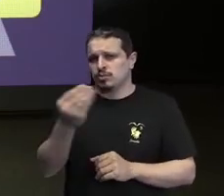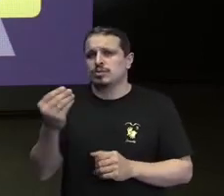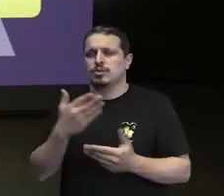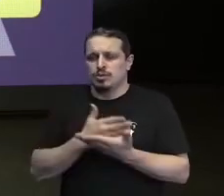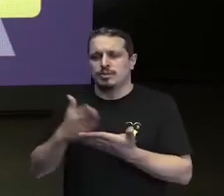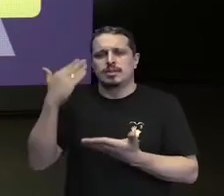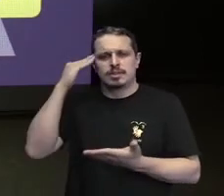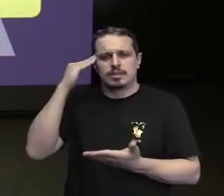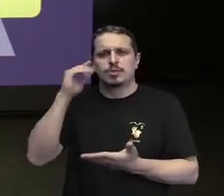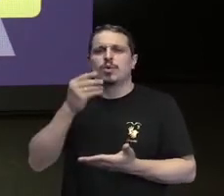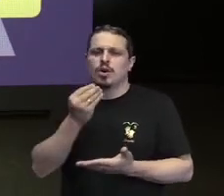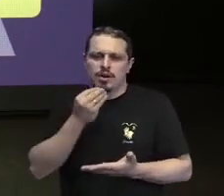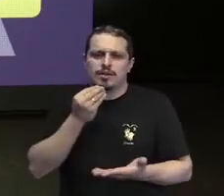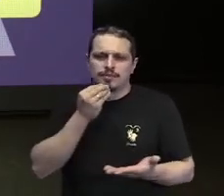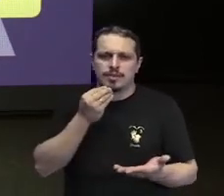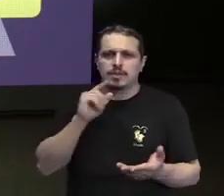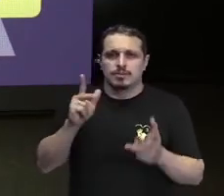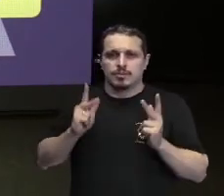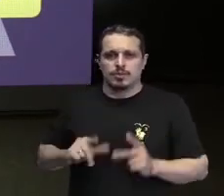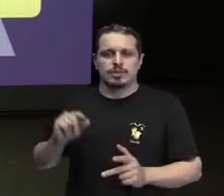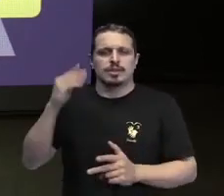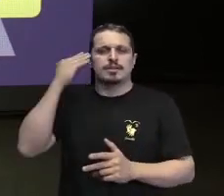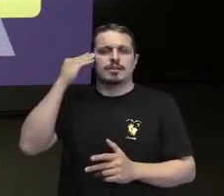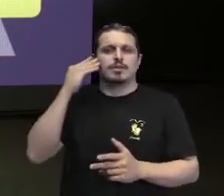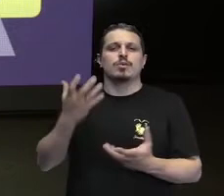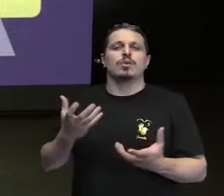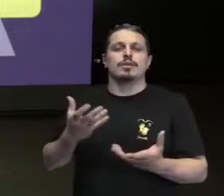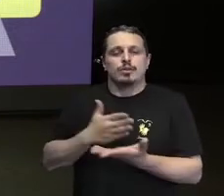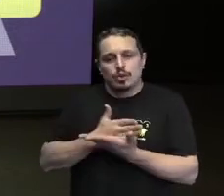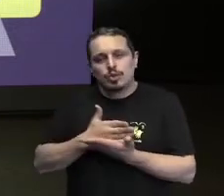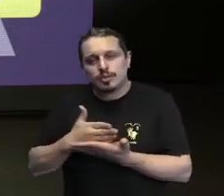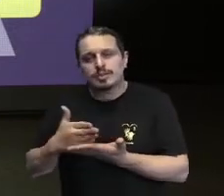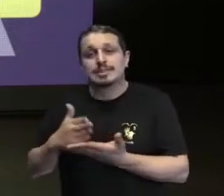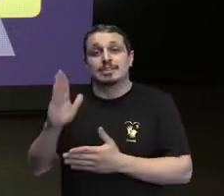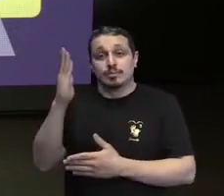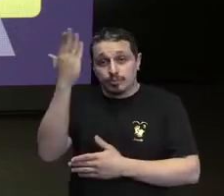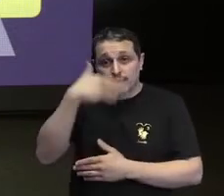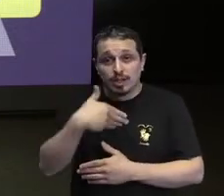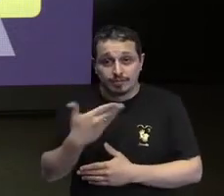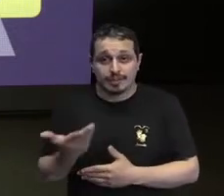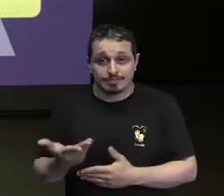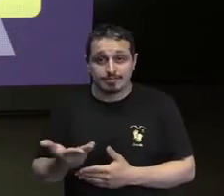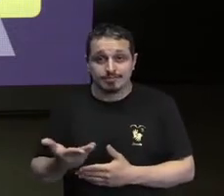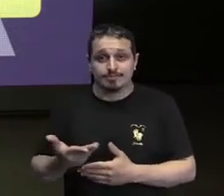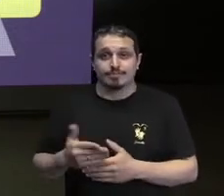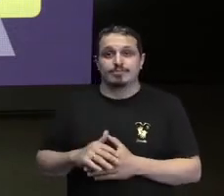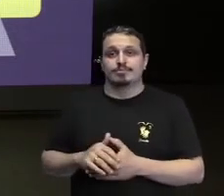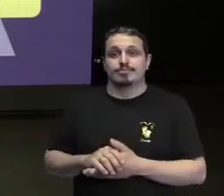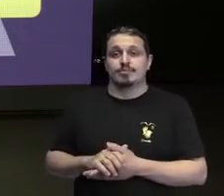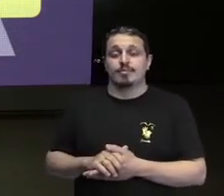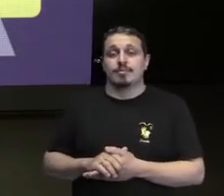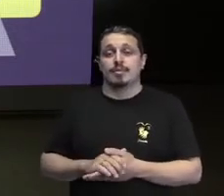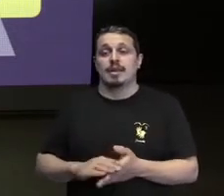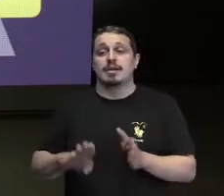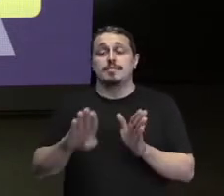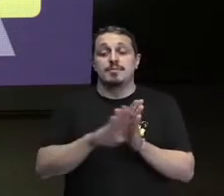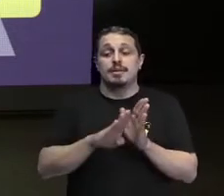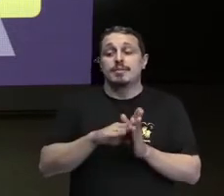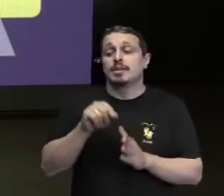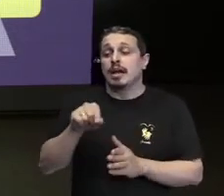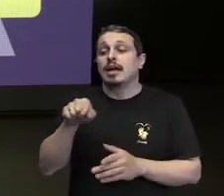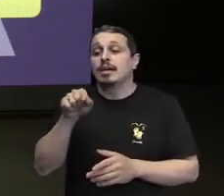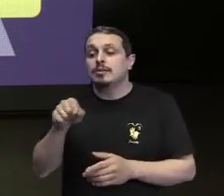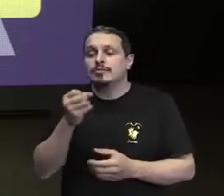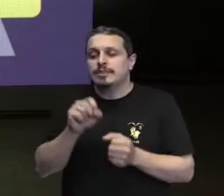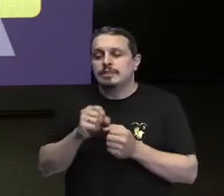óbvio, a ciência já comprova todos esses benefícios. A gente